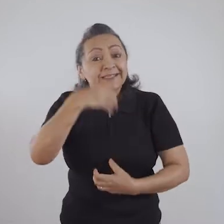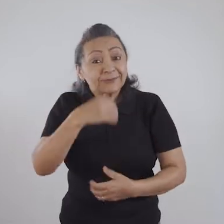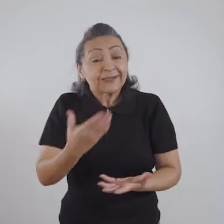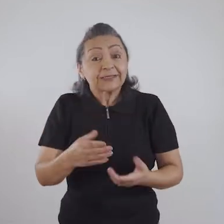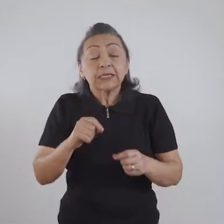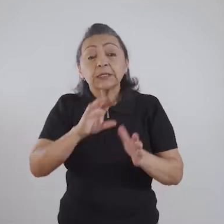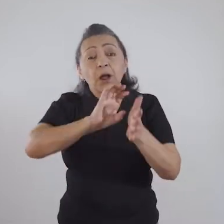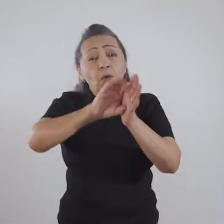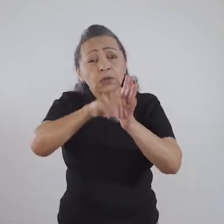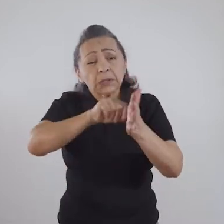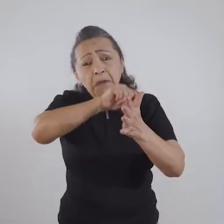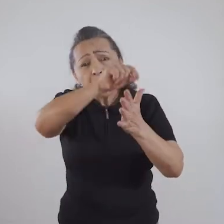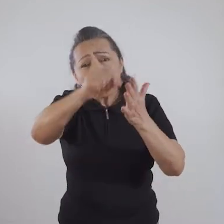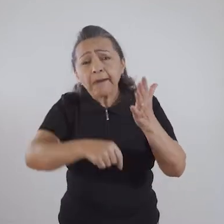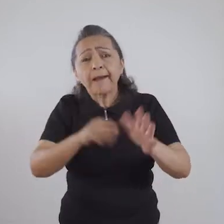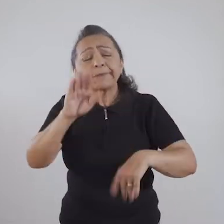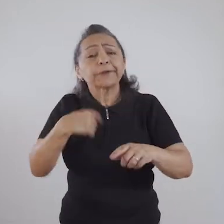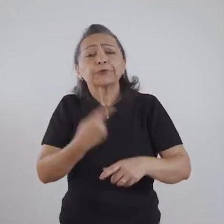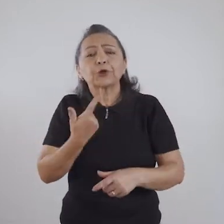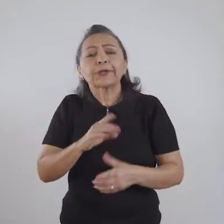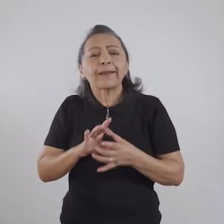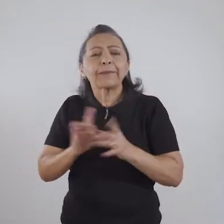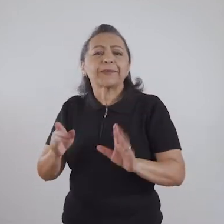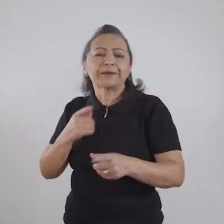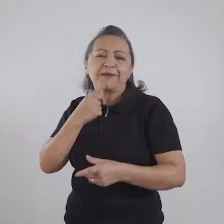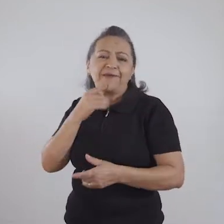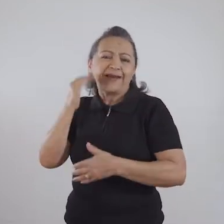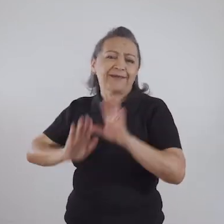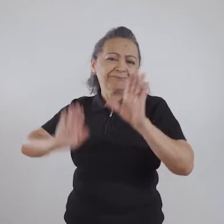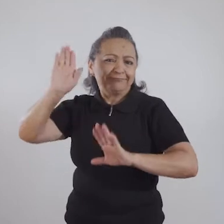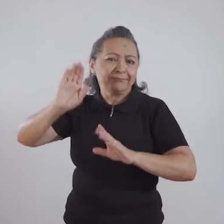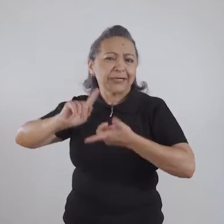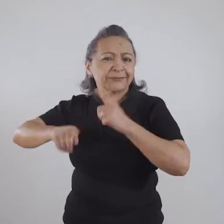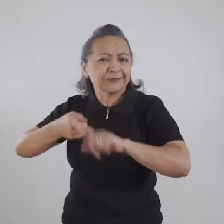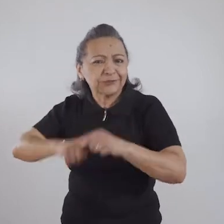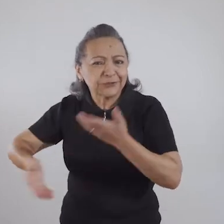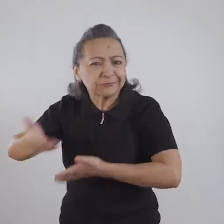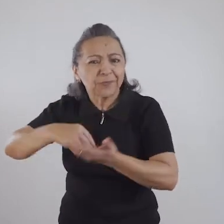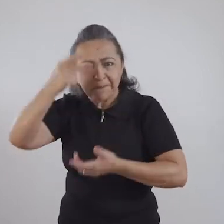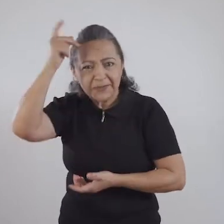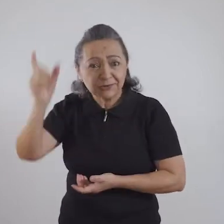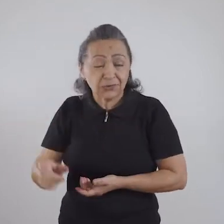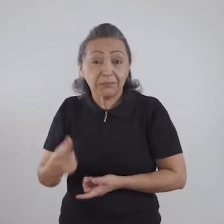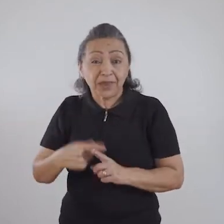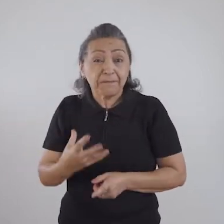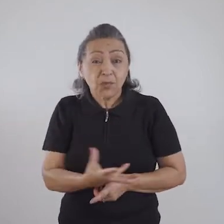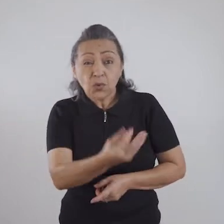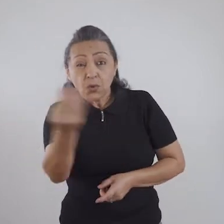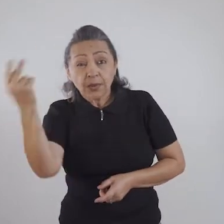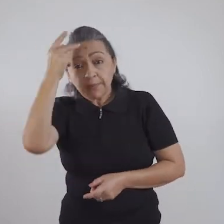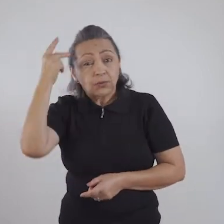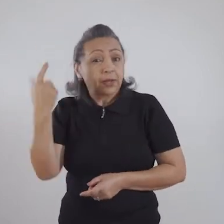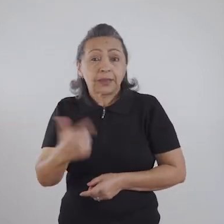que muitas vezes a gente não tem a liberdade, inclusive, para falar, para dividir com alguém. Muitas pessoas não